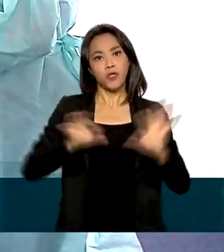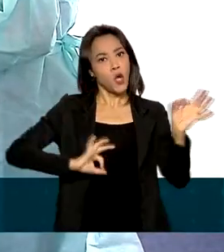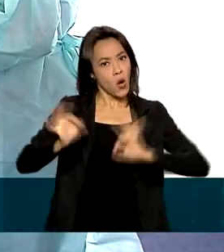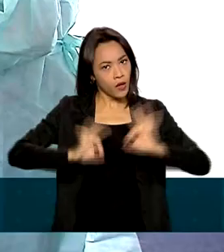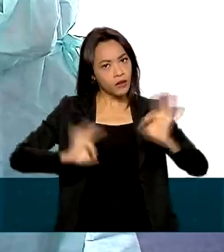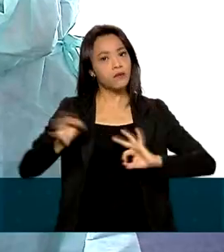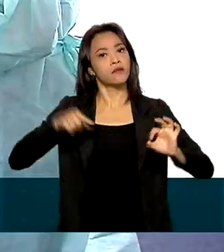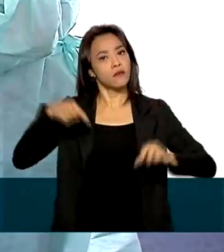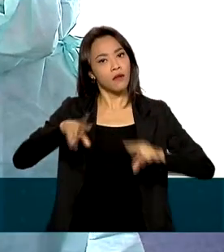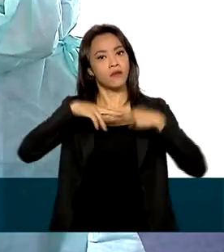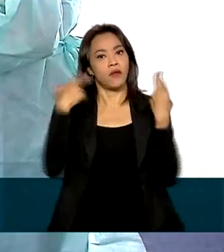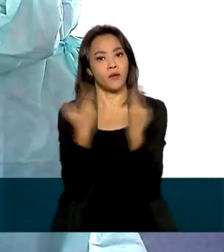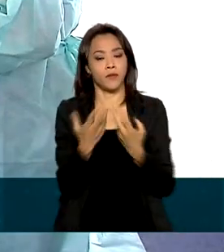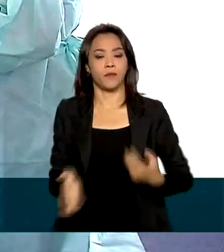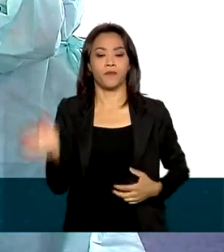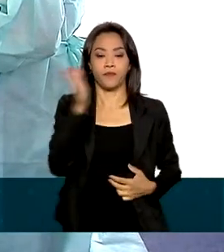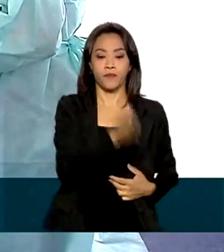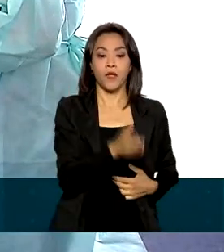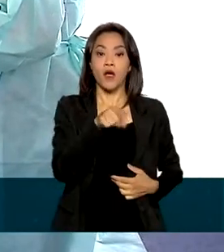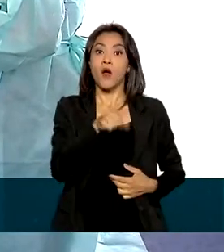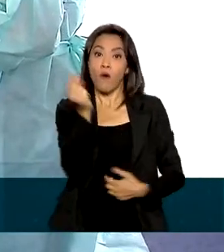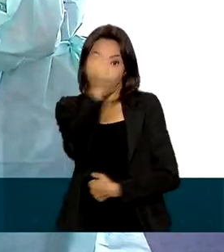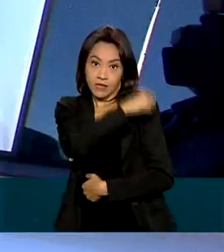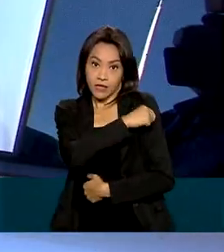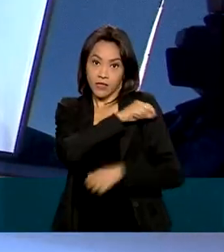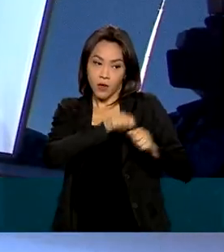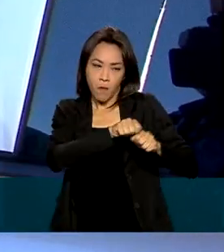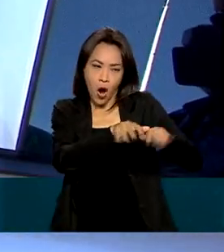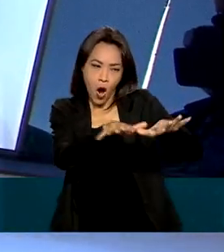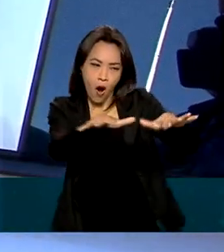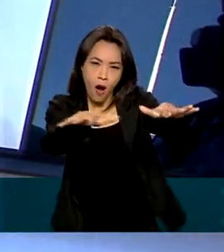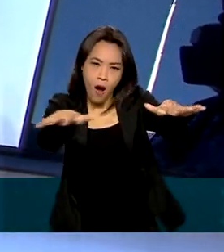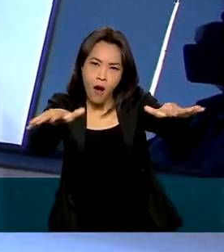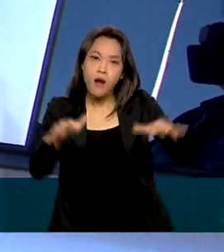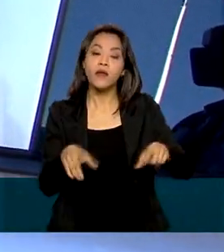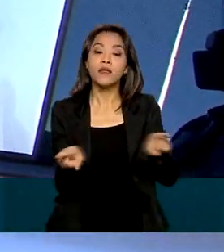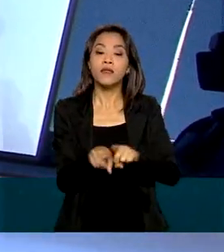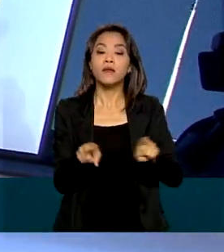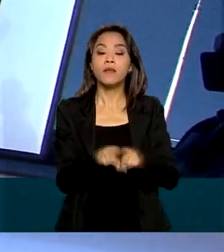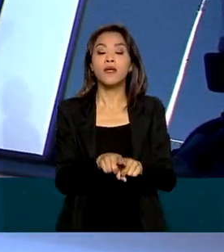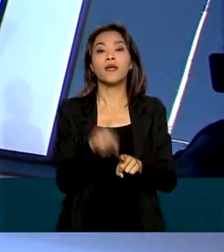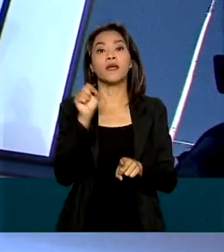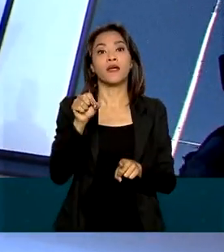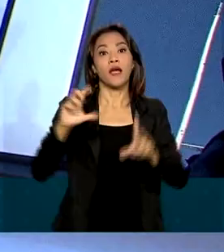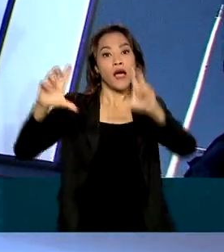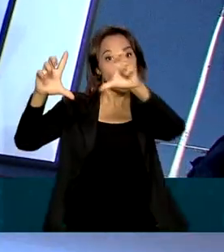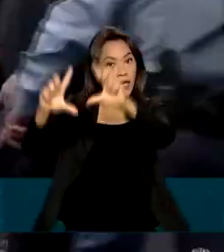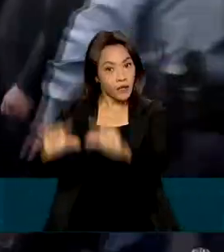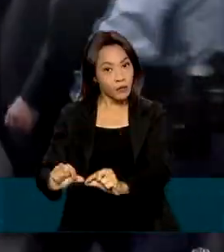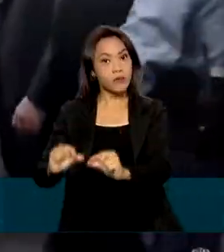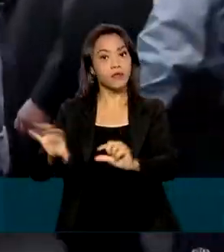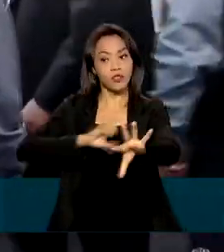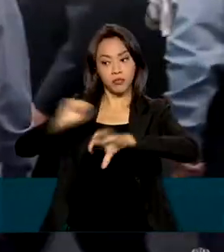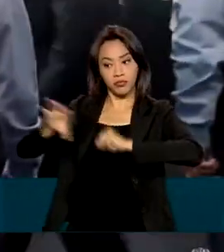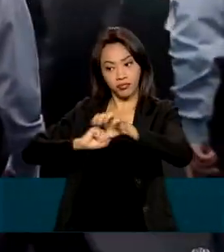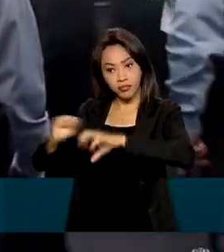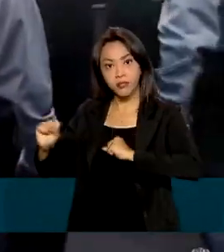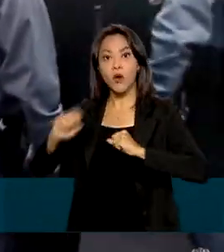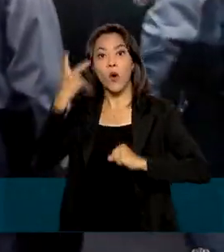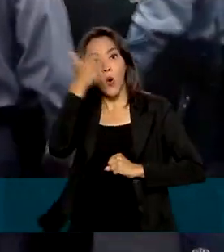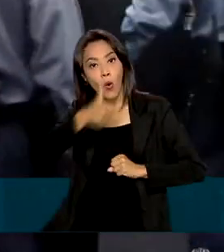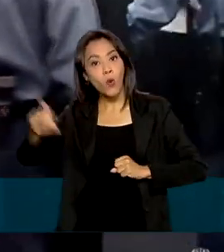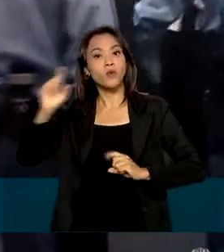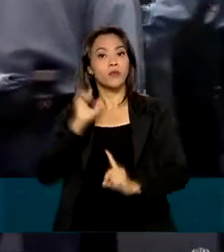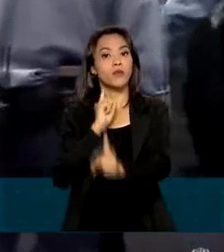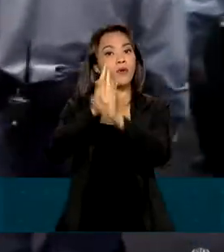Com o avanço da vacinação contra a Covid-19 e a redução do número de casos em todo o mundo, outros encontros